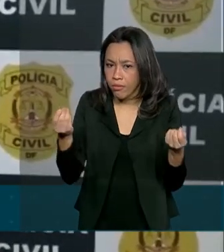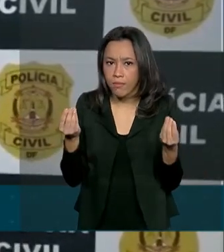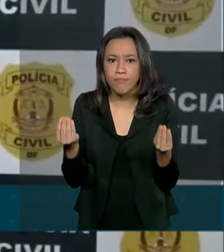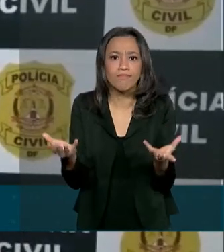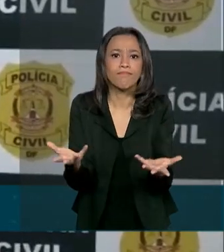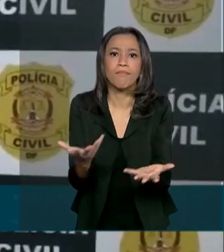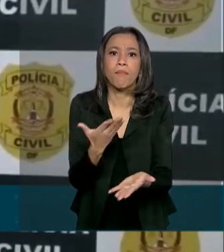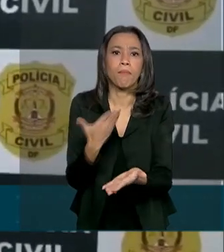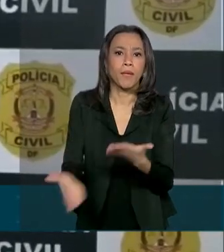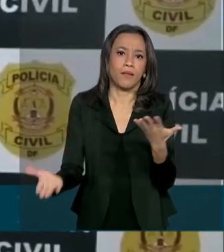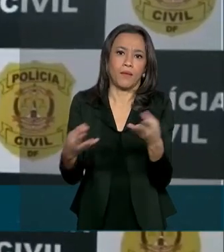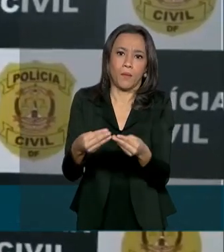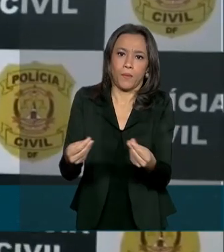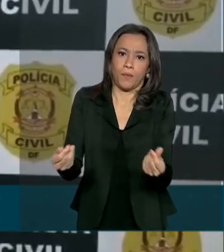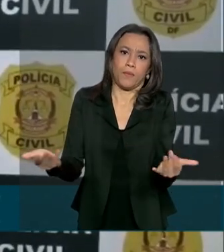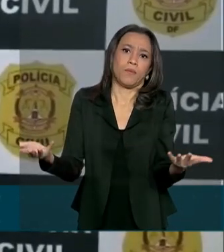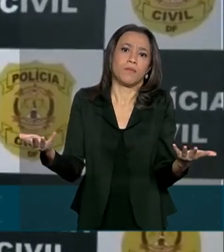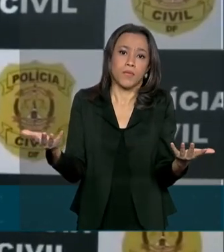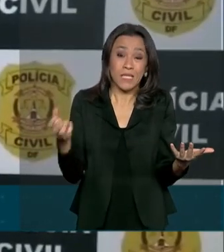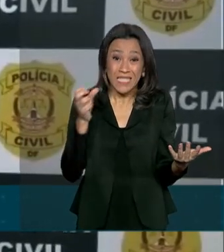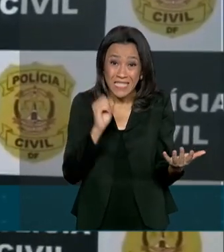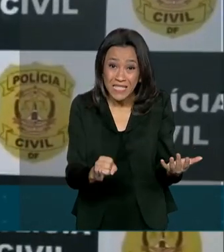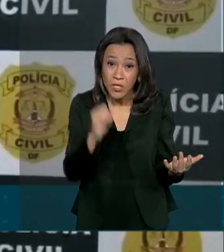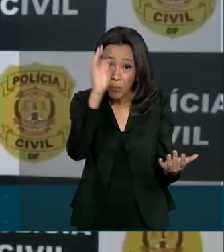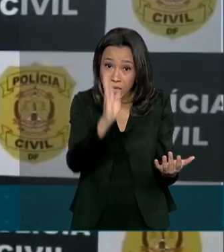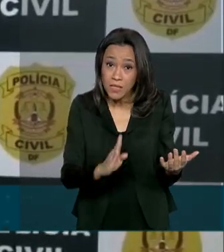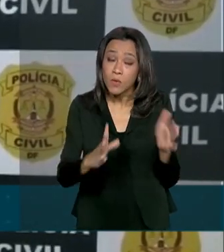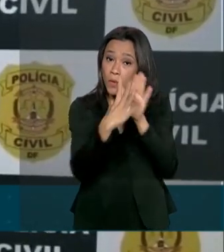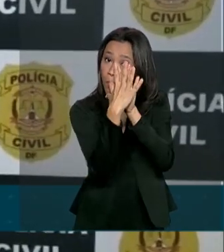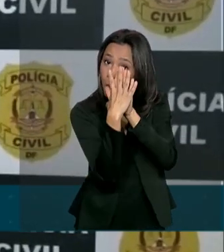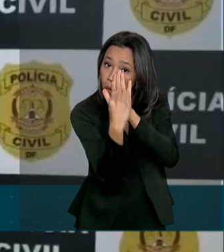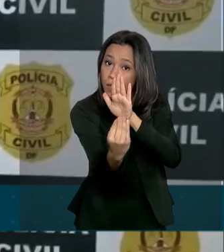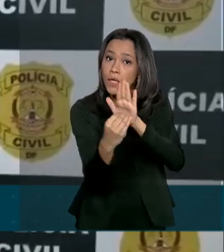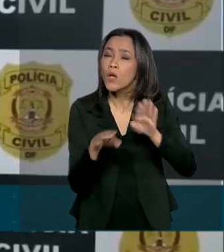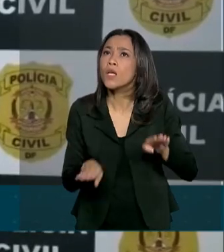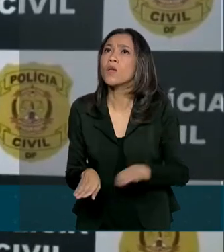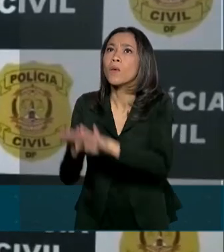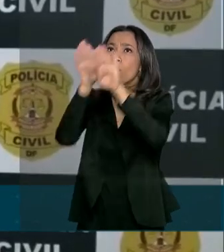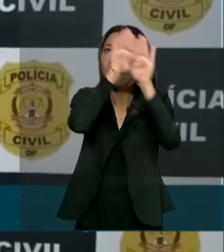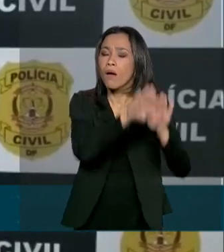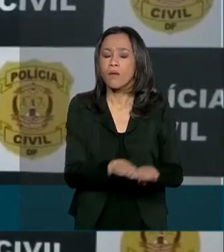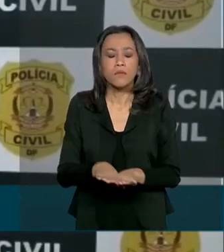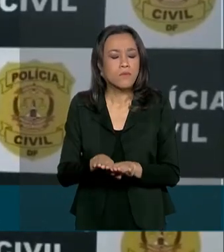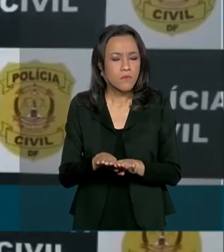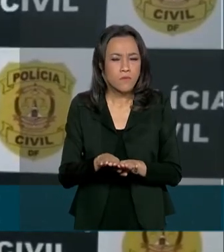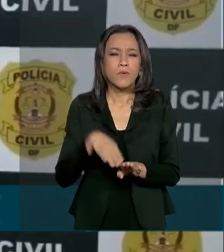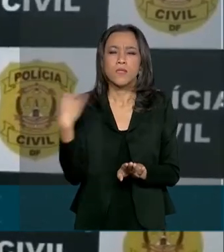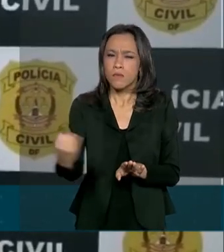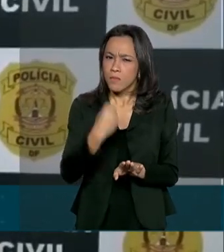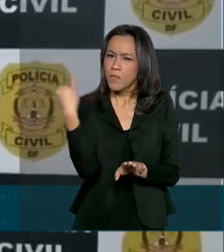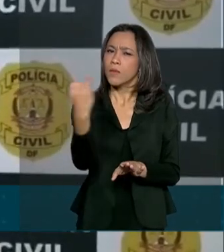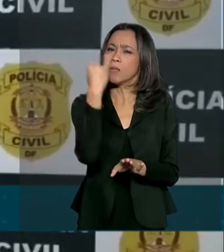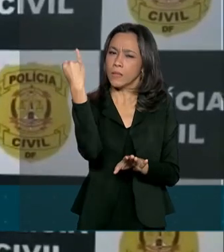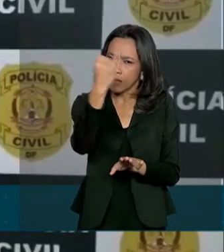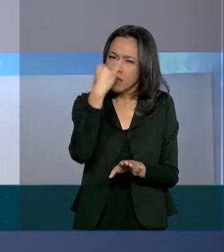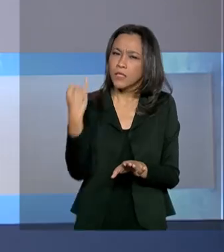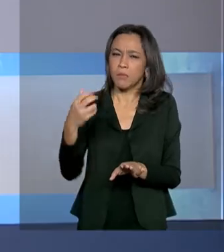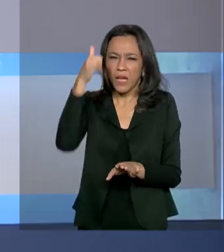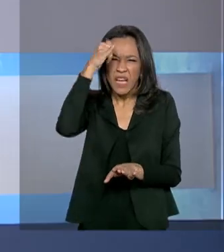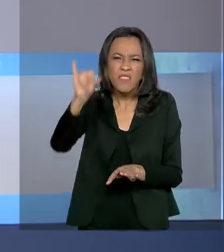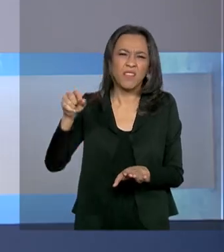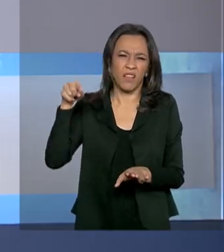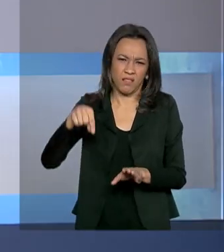Então, se todo o Brasil adotar um protocolo dessa natureza, vai ser muito importante para o deslinde desse tipo de crime.